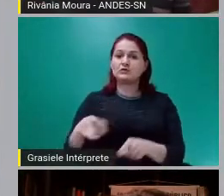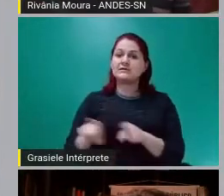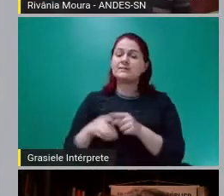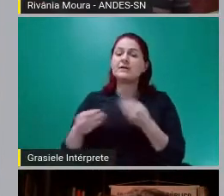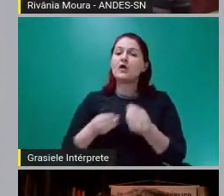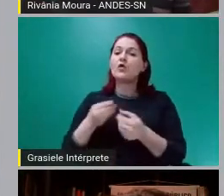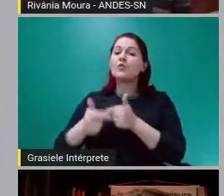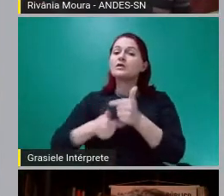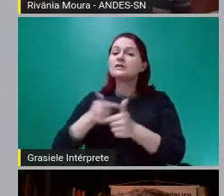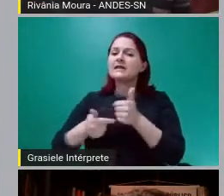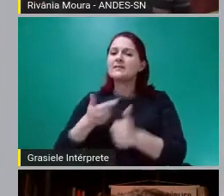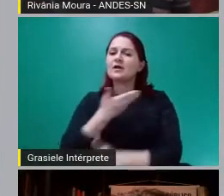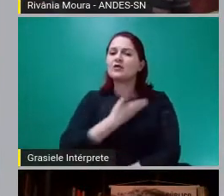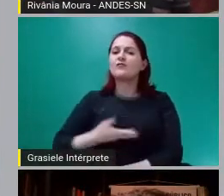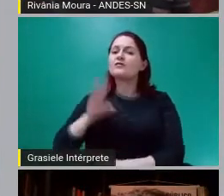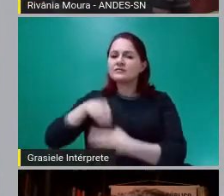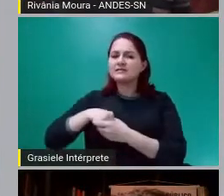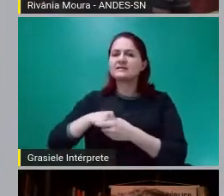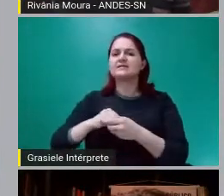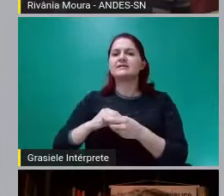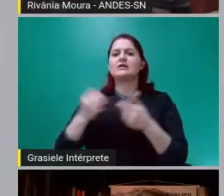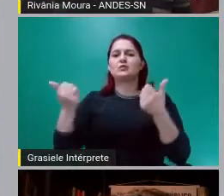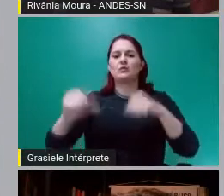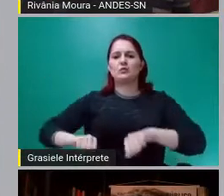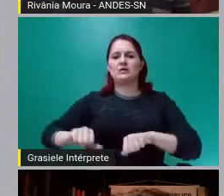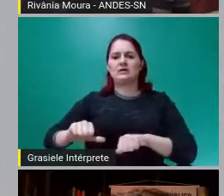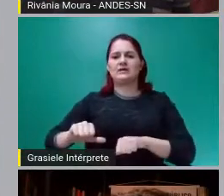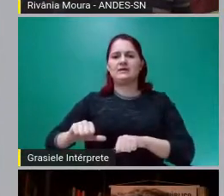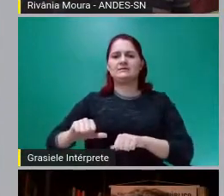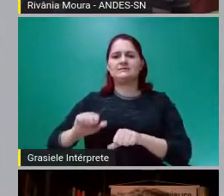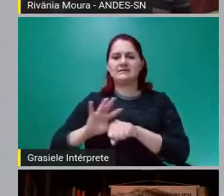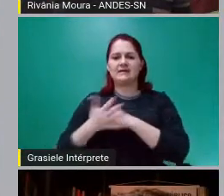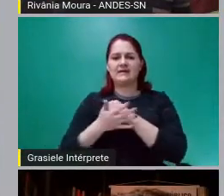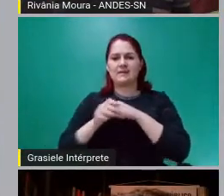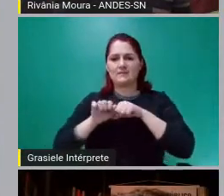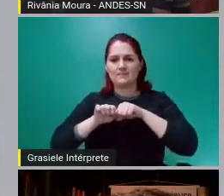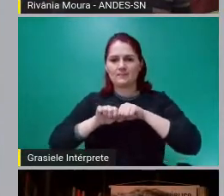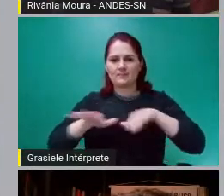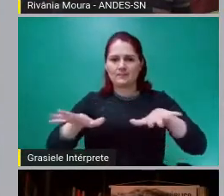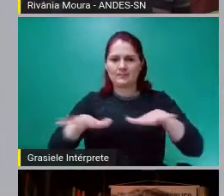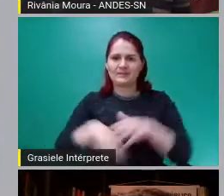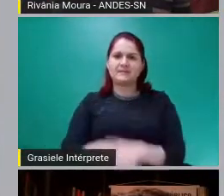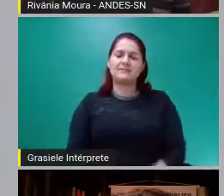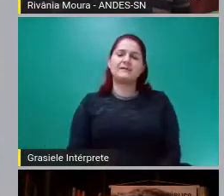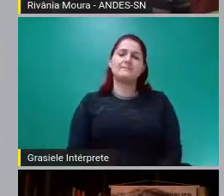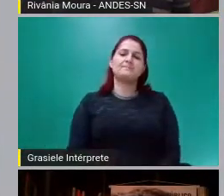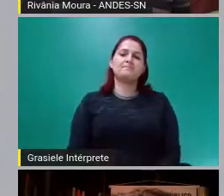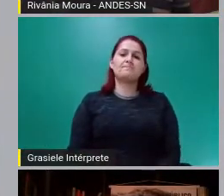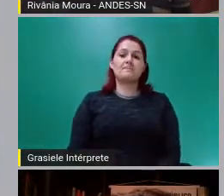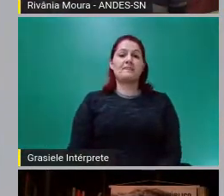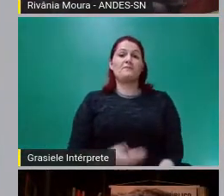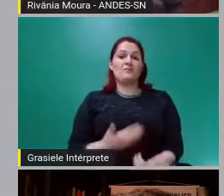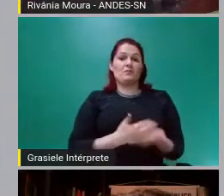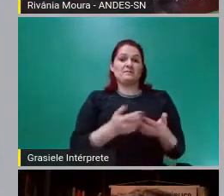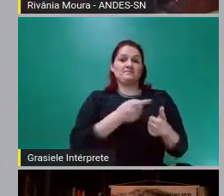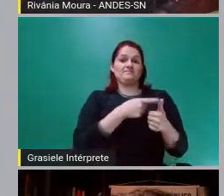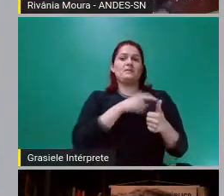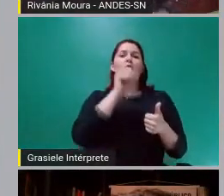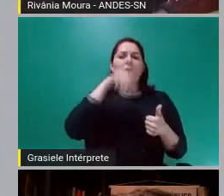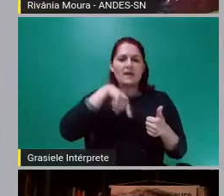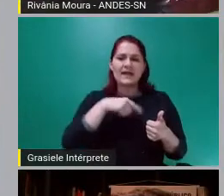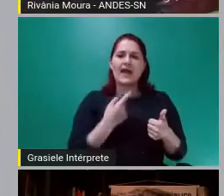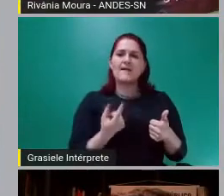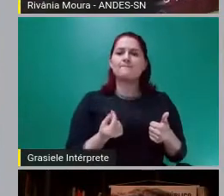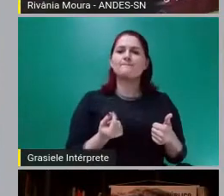é este o movimento que nós vamos fazer. Primeiro, o que é a moeda? Por que a auditoria